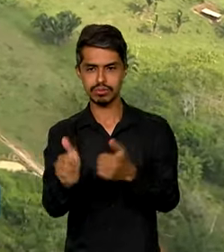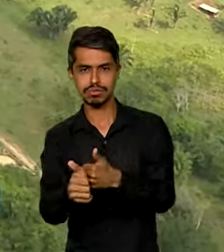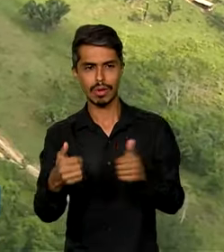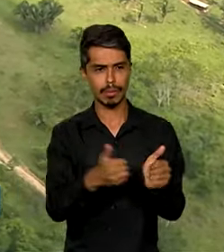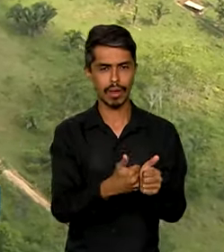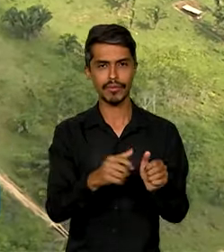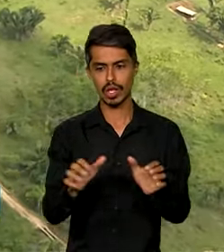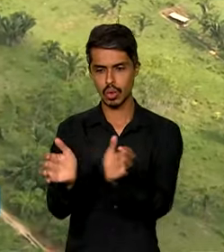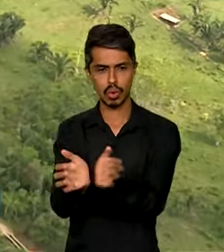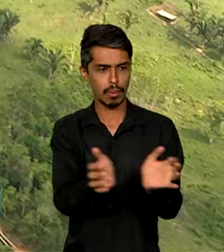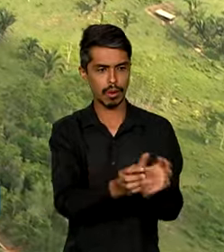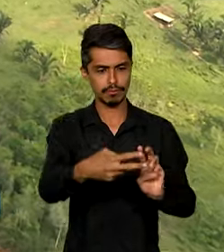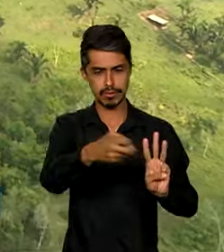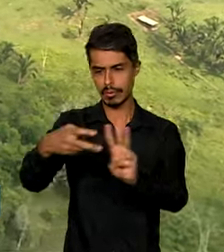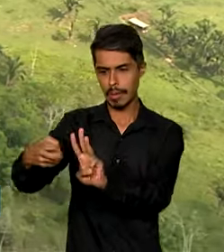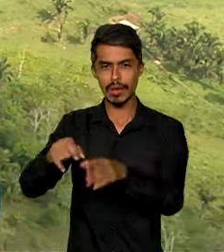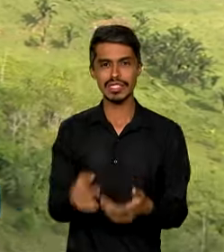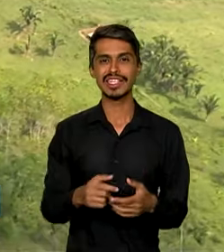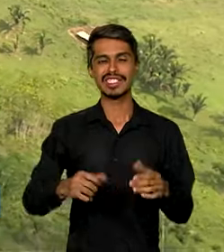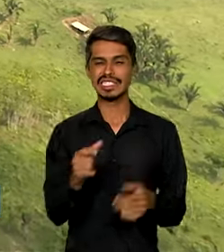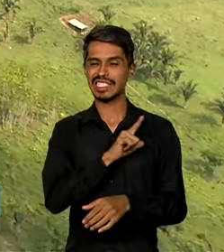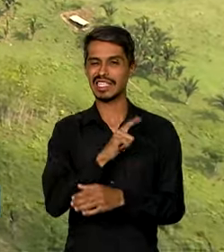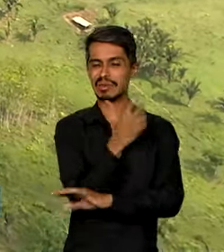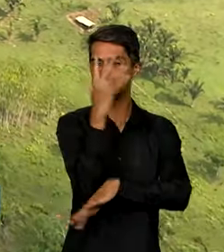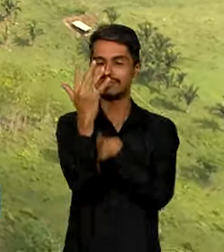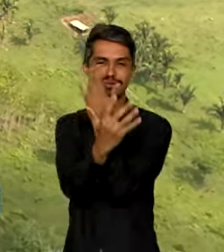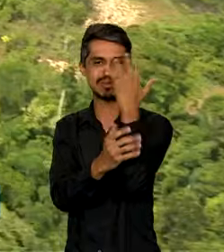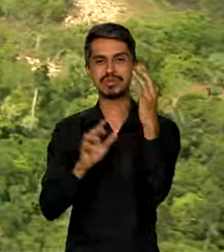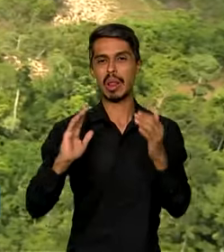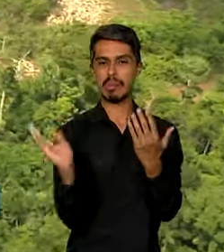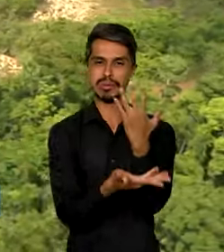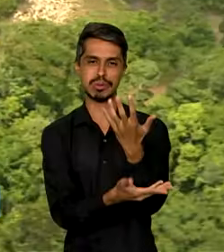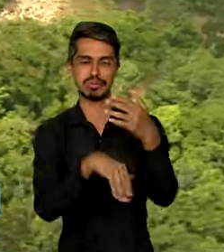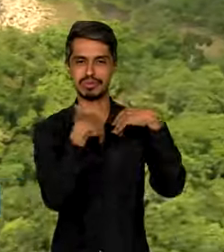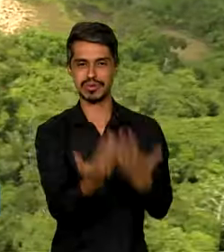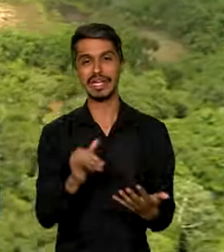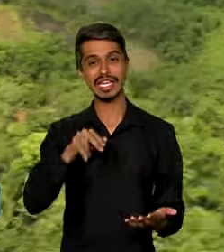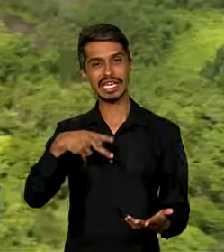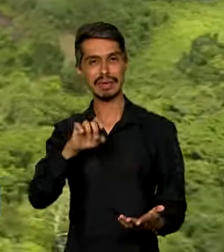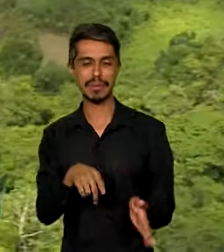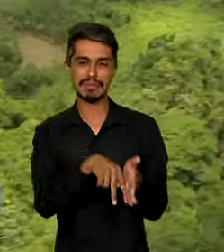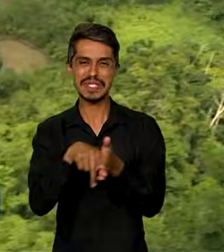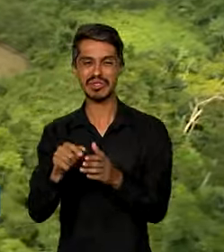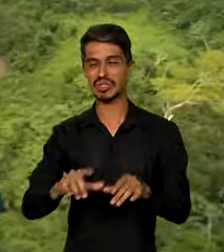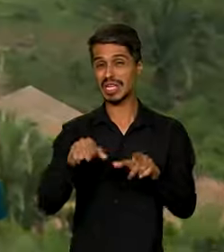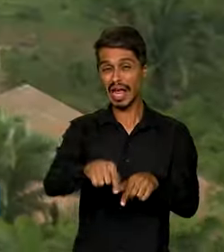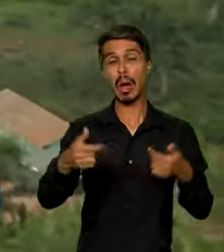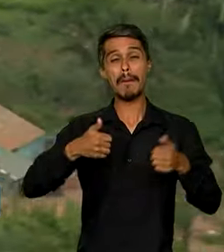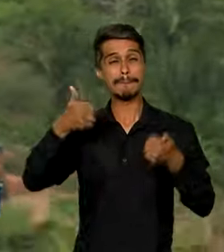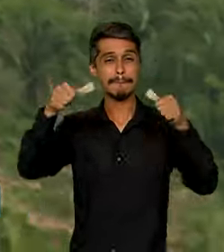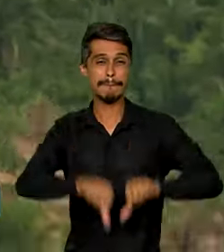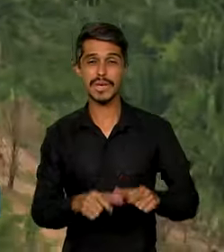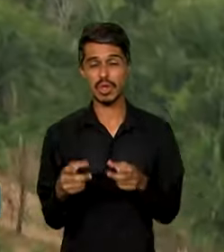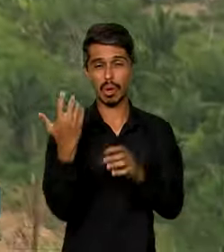considerados as duas áreas indígenas mais desmatadas do país, de acordo com o INPE, o Instituto Nacional de Pesquisas Espaciais. O